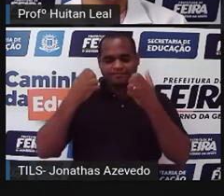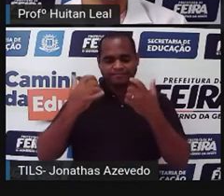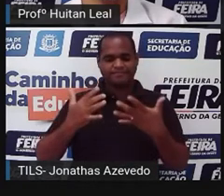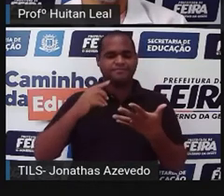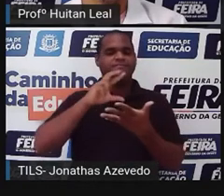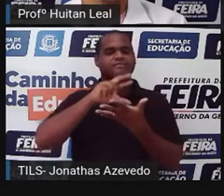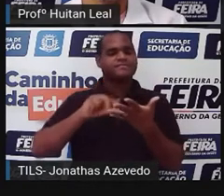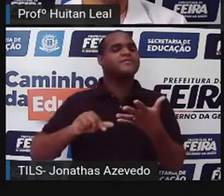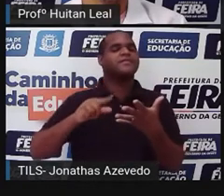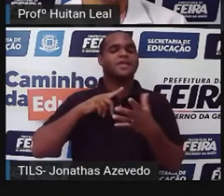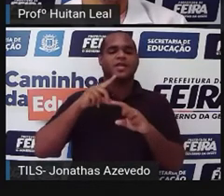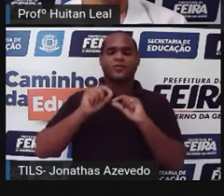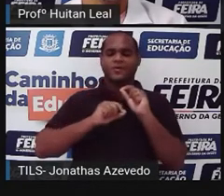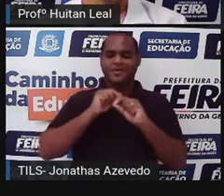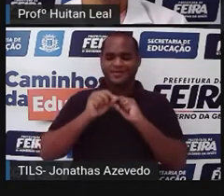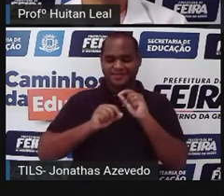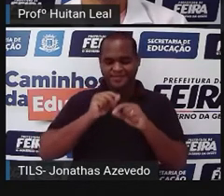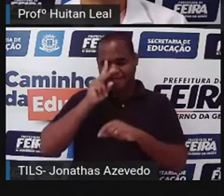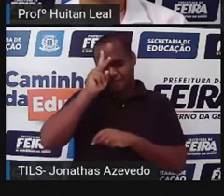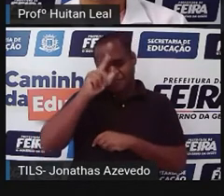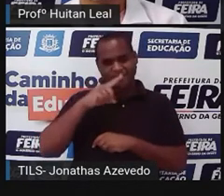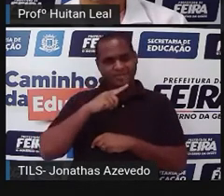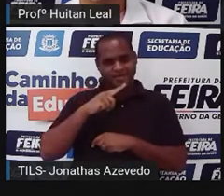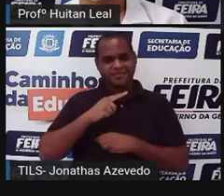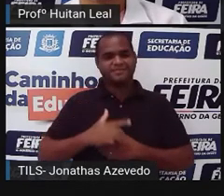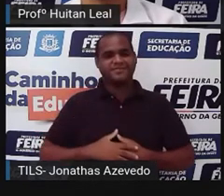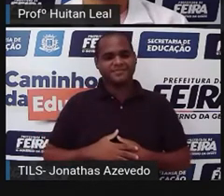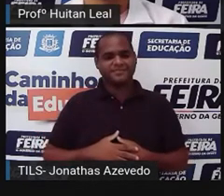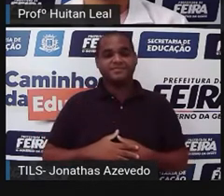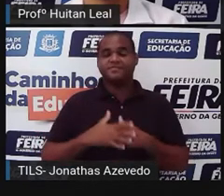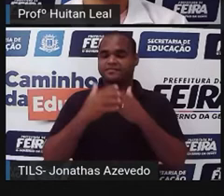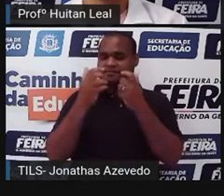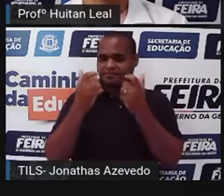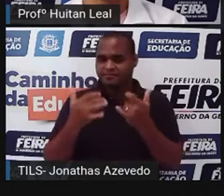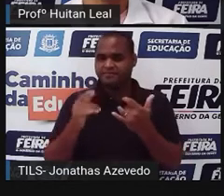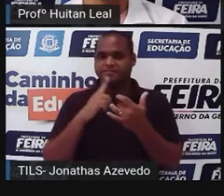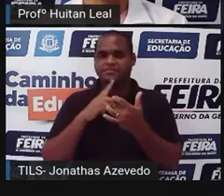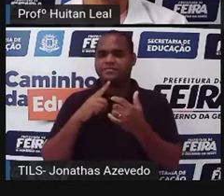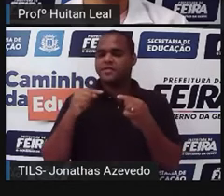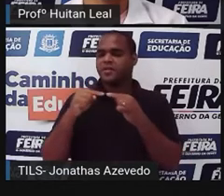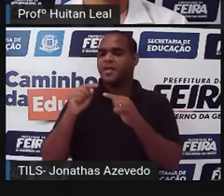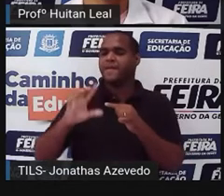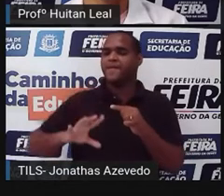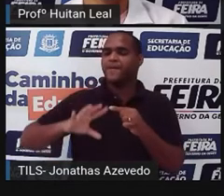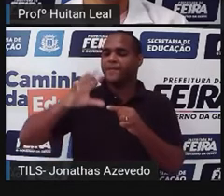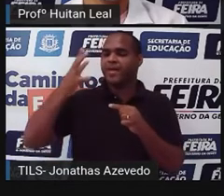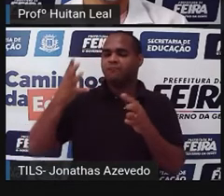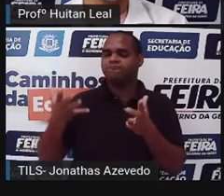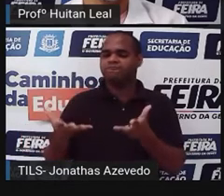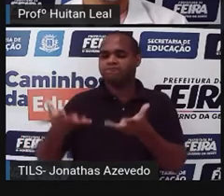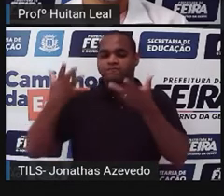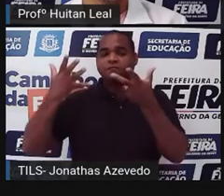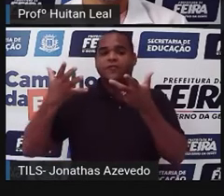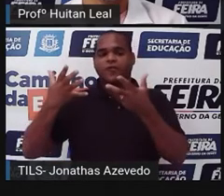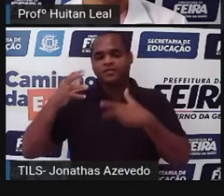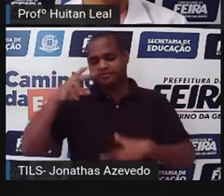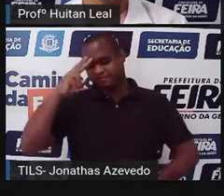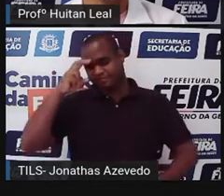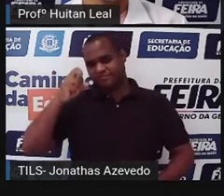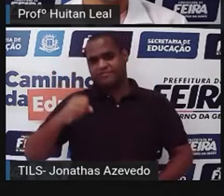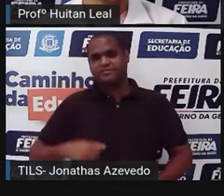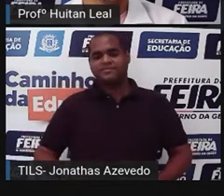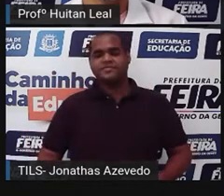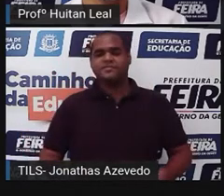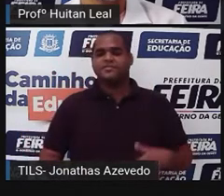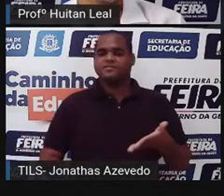foi apresentado na introdução. Existe o clímax, quando acontece o momento de maior tensão na história, ou seja, o